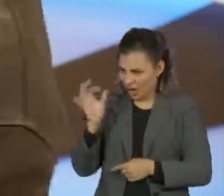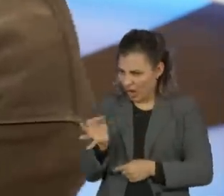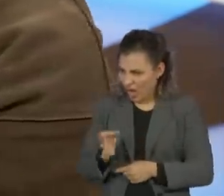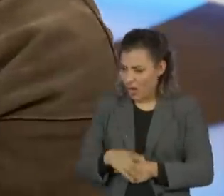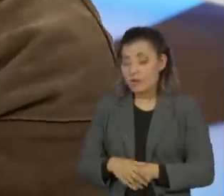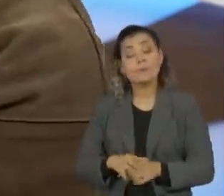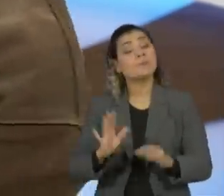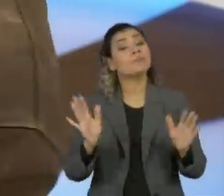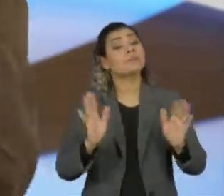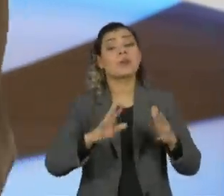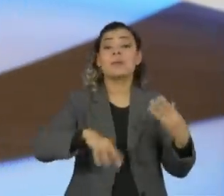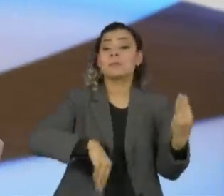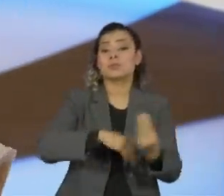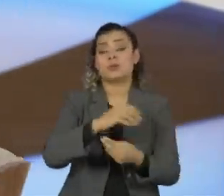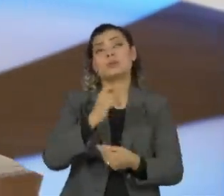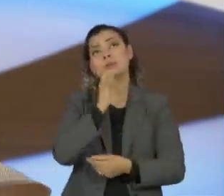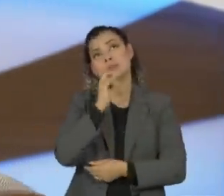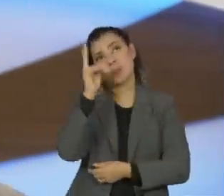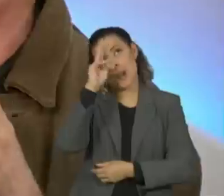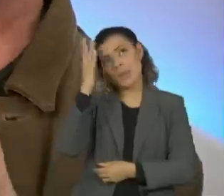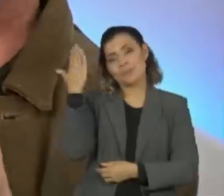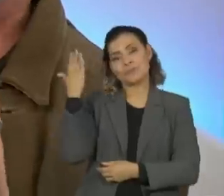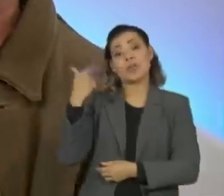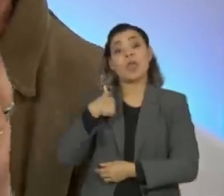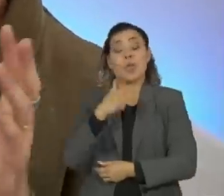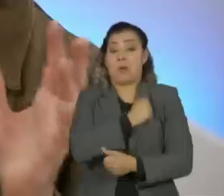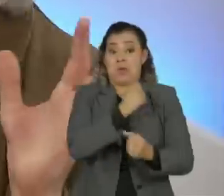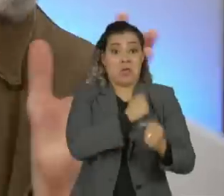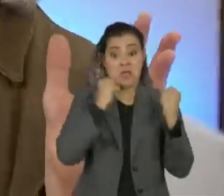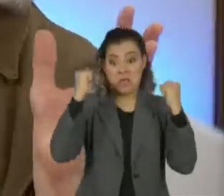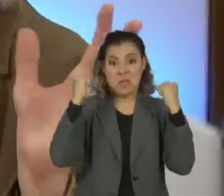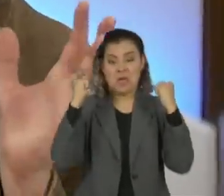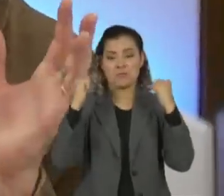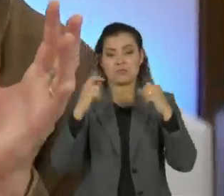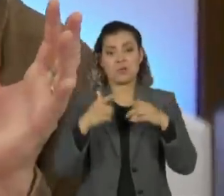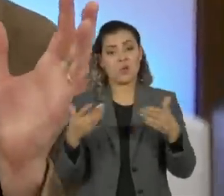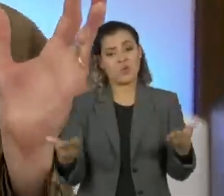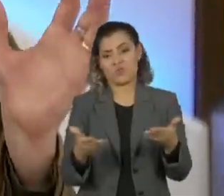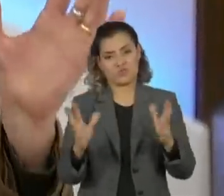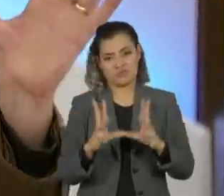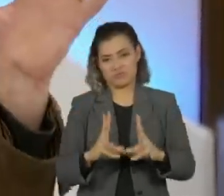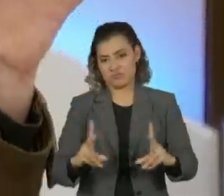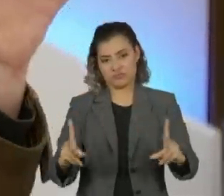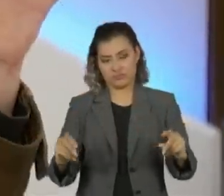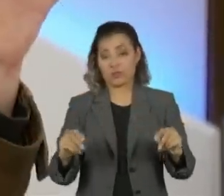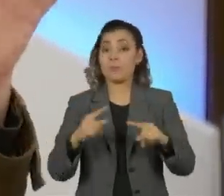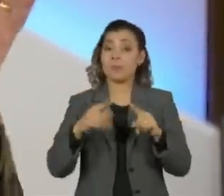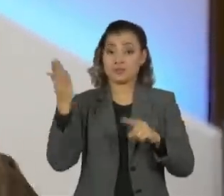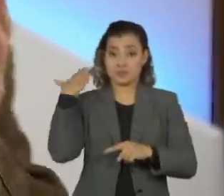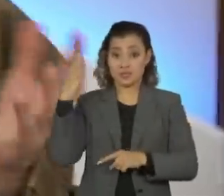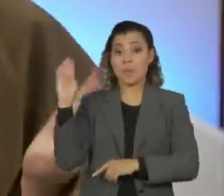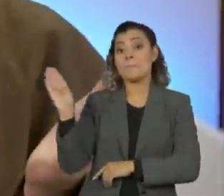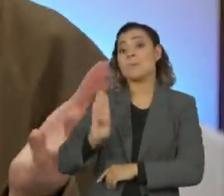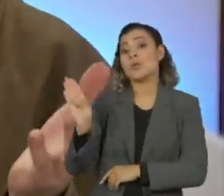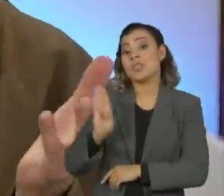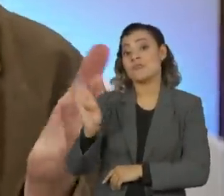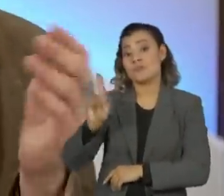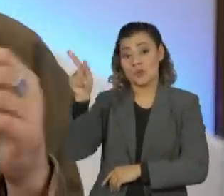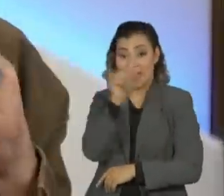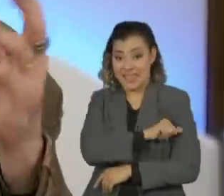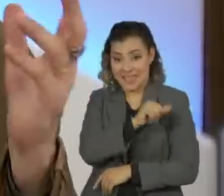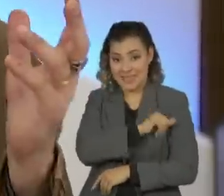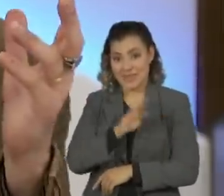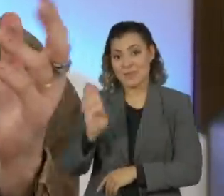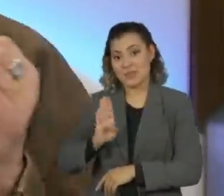então, assim, eu me lembro, eu já fui um grande torcedor, hoje em dia eu sou inagremiável, mas eu já fui Botafogo, virei a casaca, evidentemente,